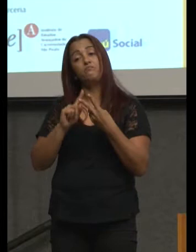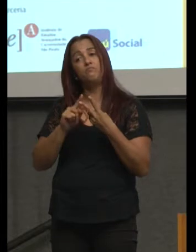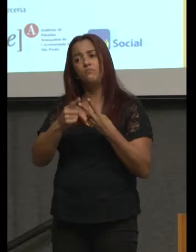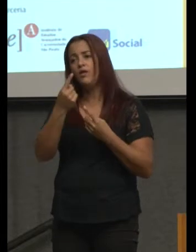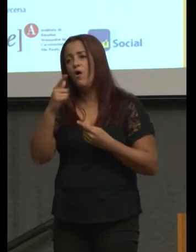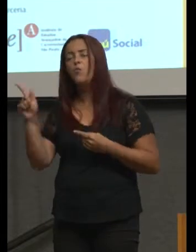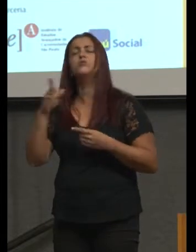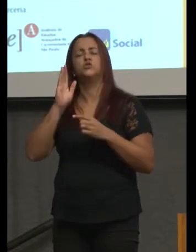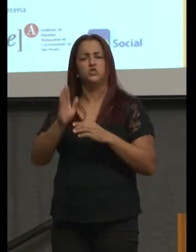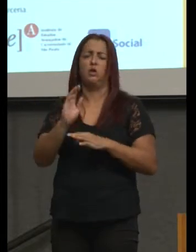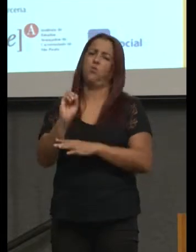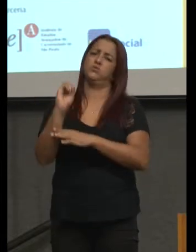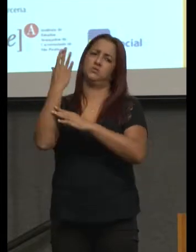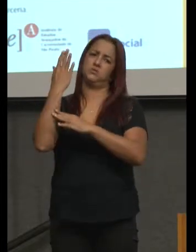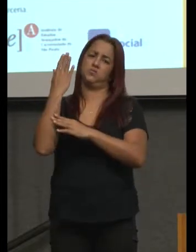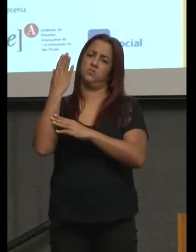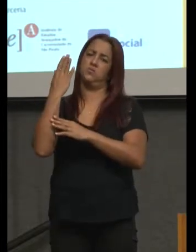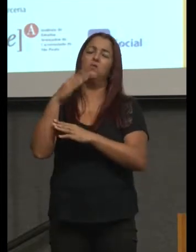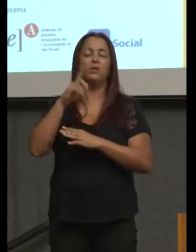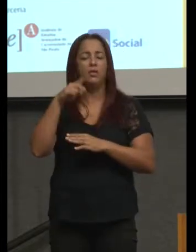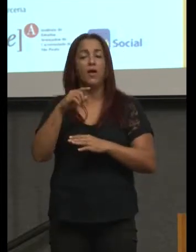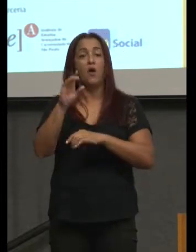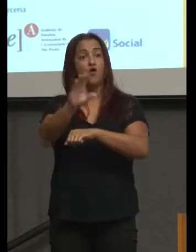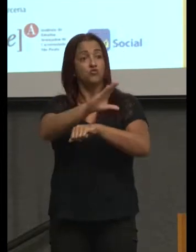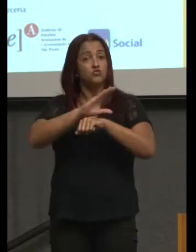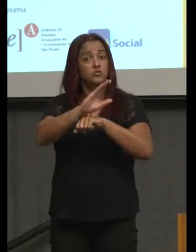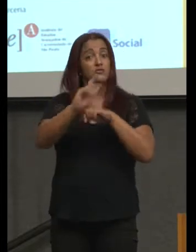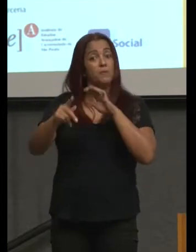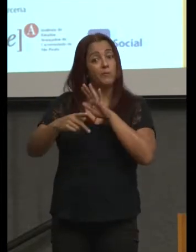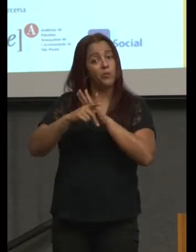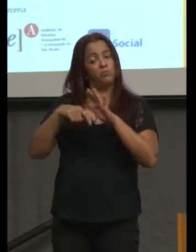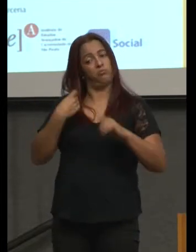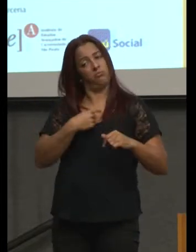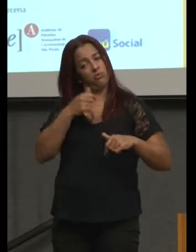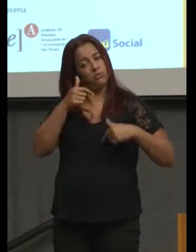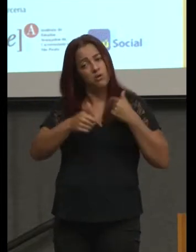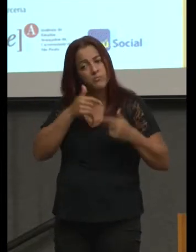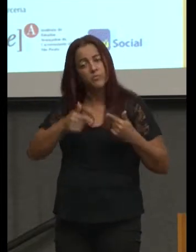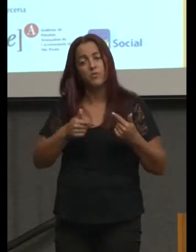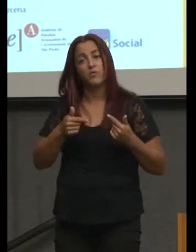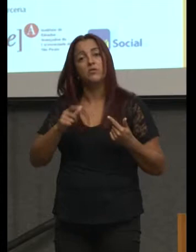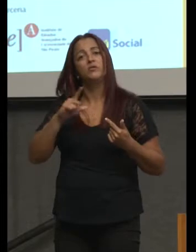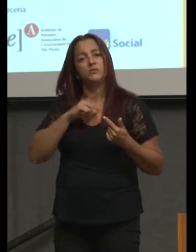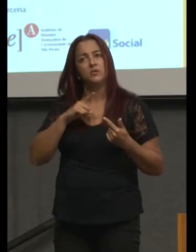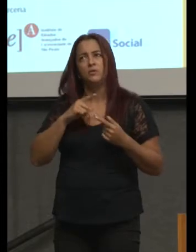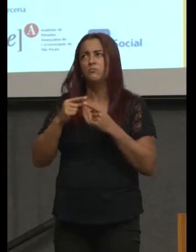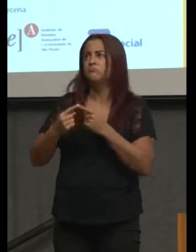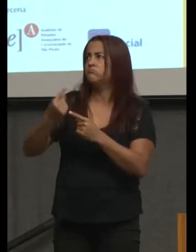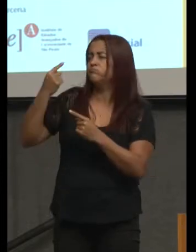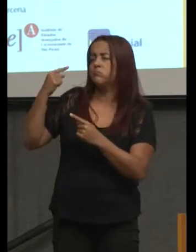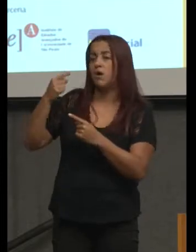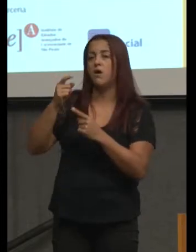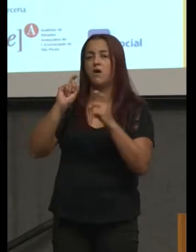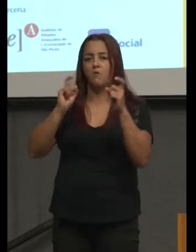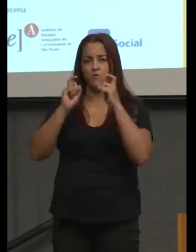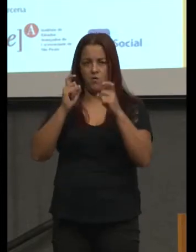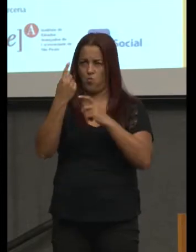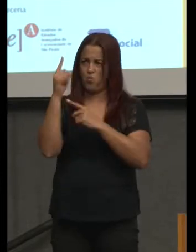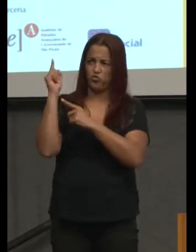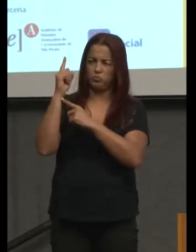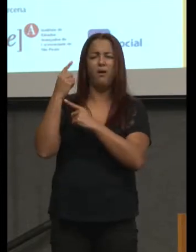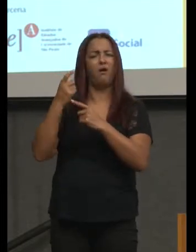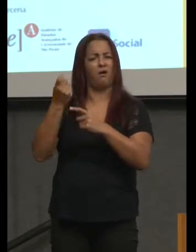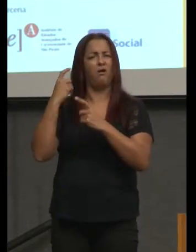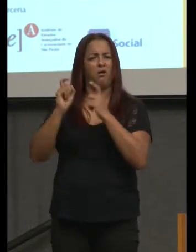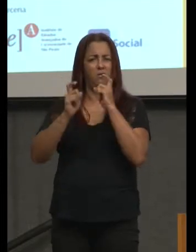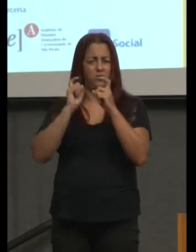trabalho. Que temáticas são importantes, etc. Na última reunião que a gente teve de planejamento, também com o pessoal de Itaú